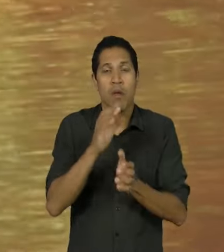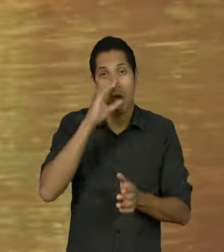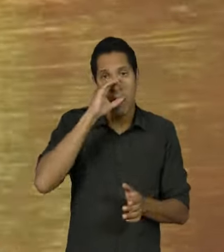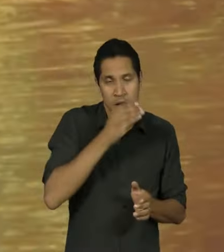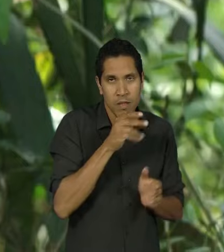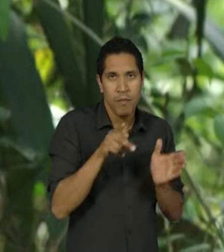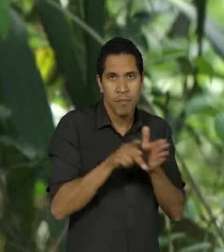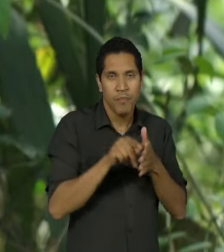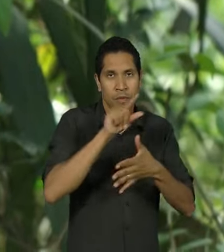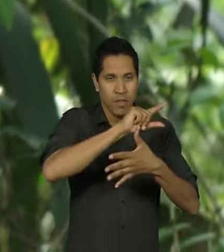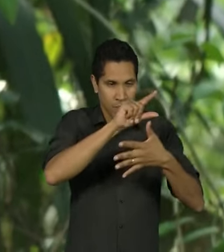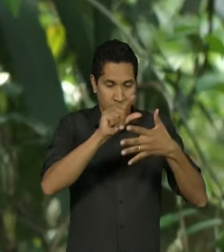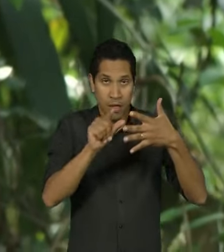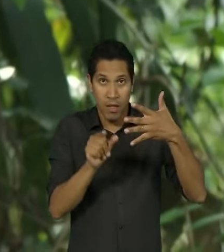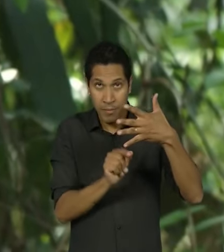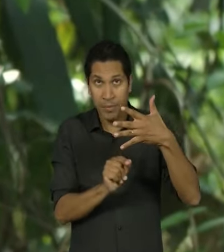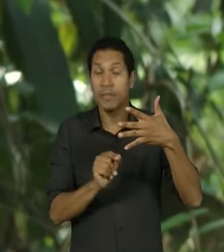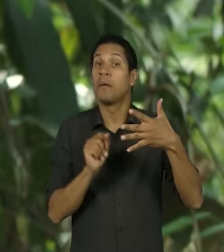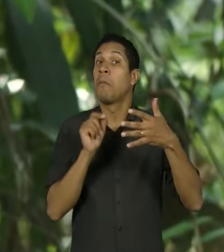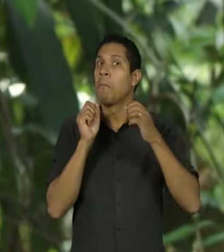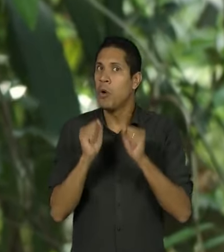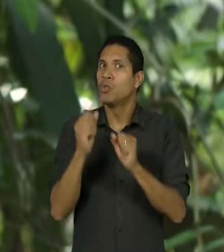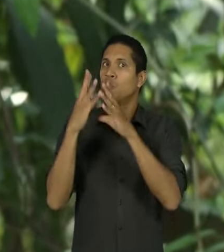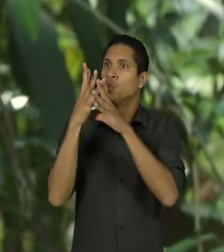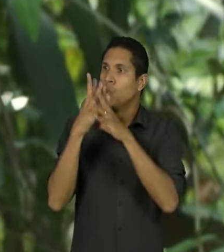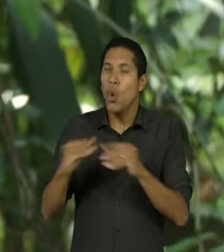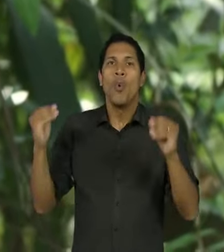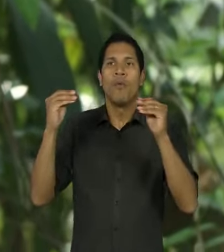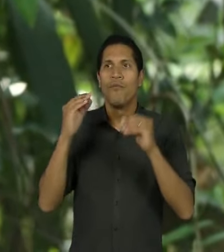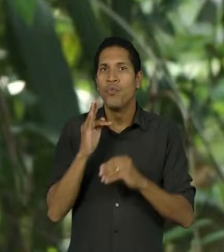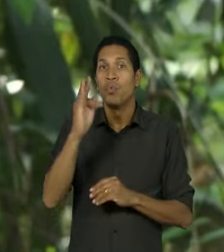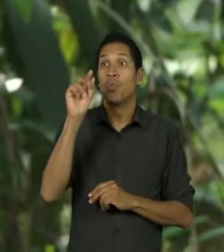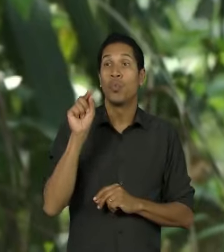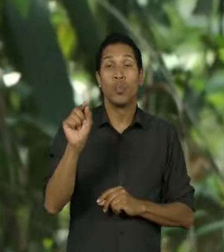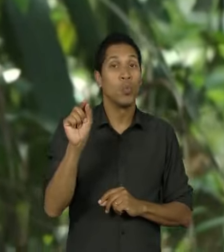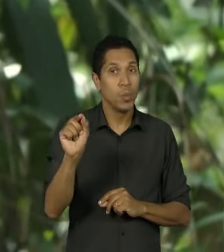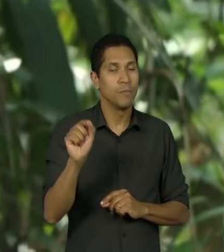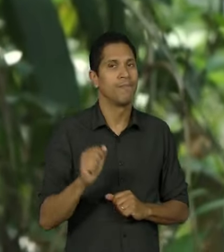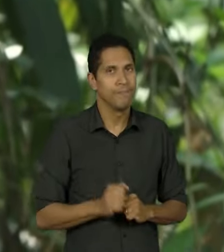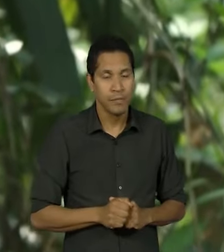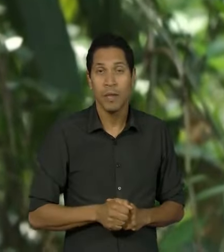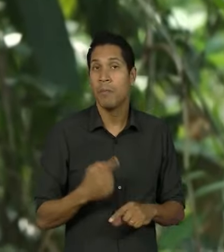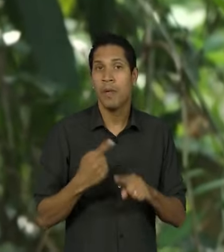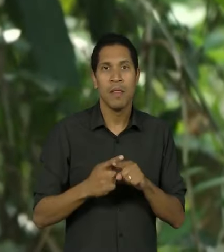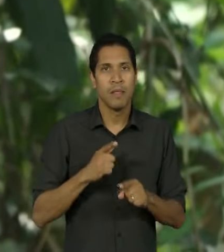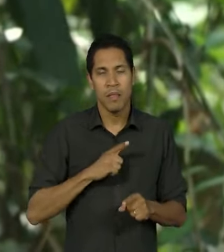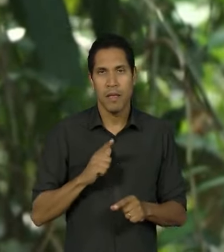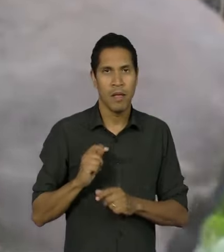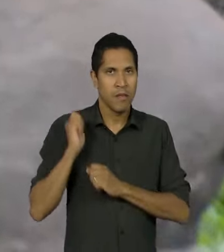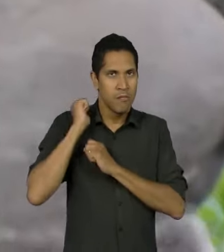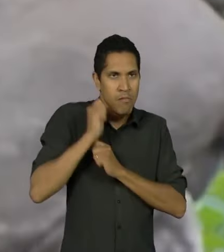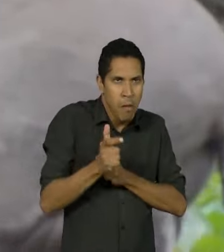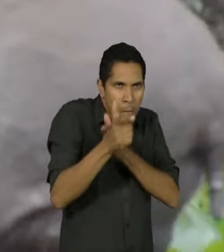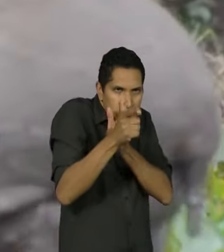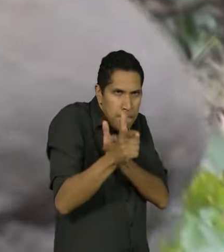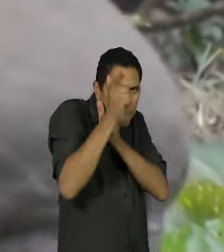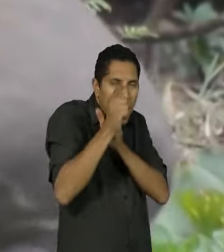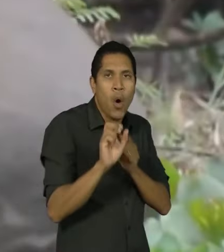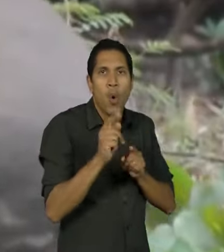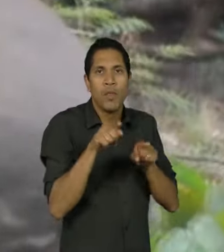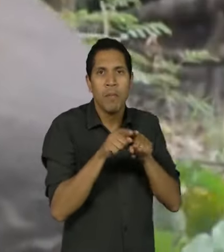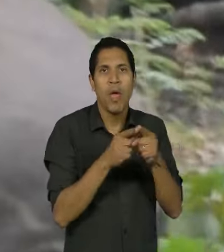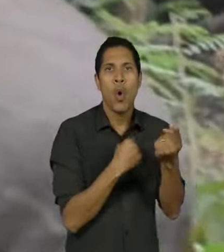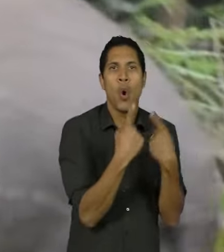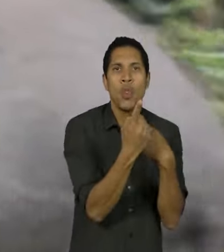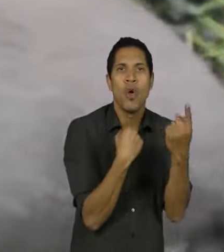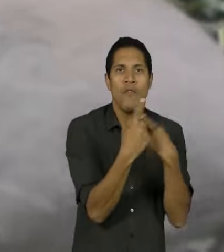América do Sul correm risco de extinção num futuro próximo A caça e os atropelamentos em rodovias são as